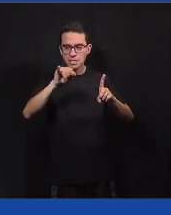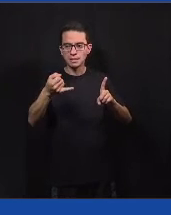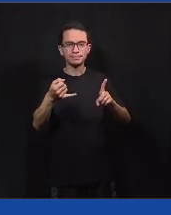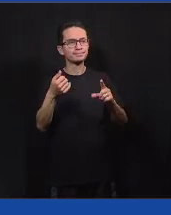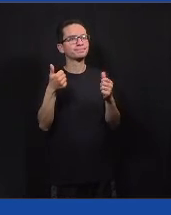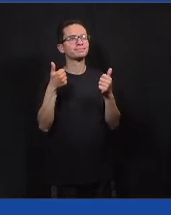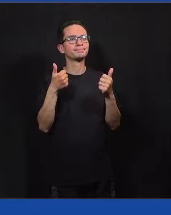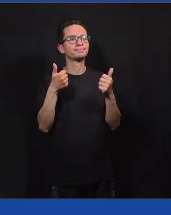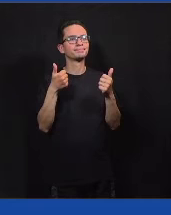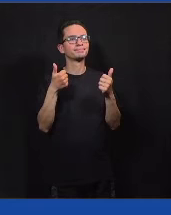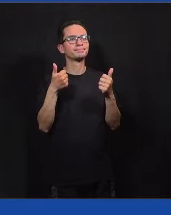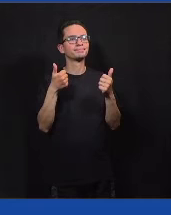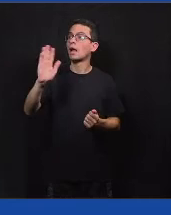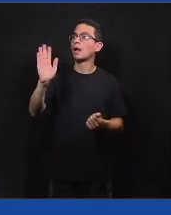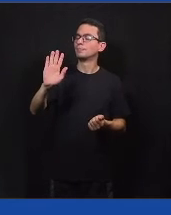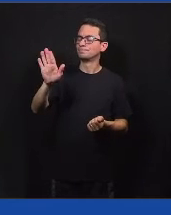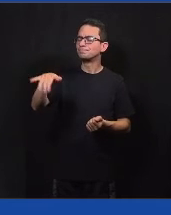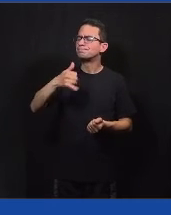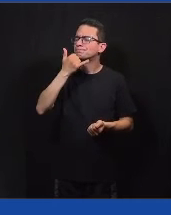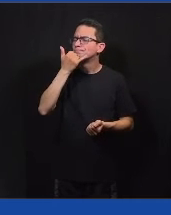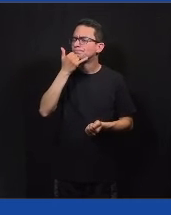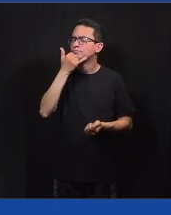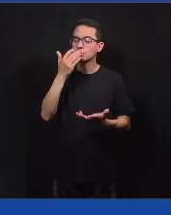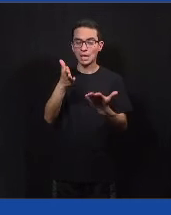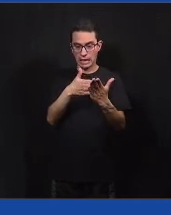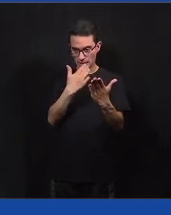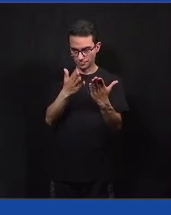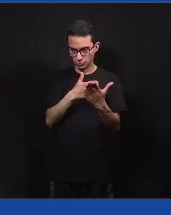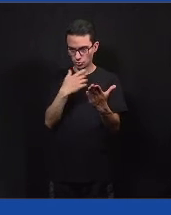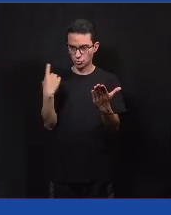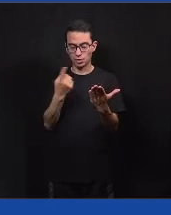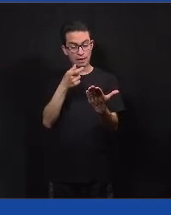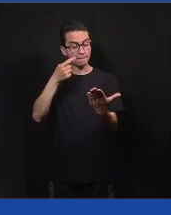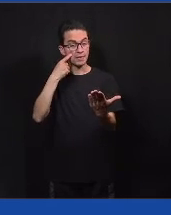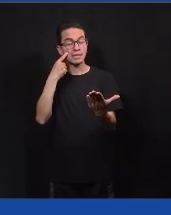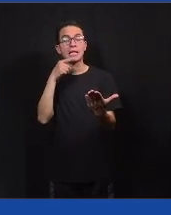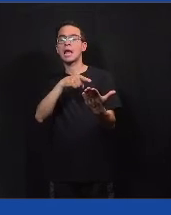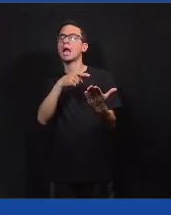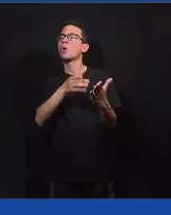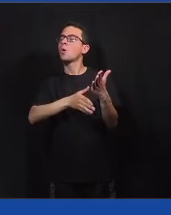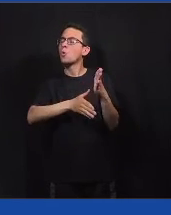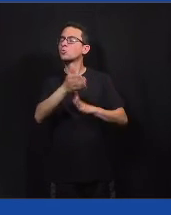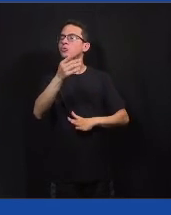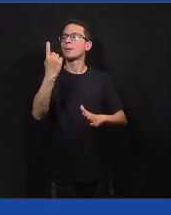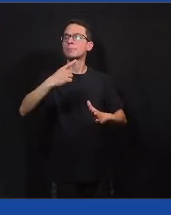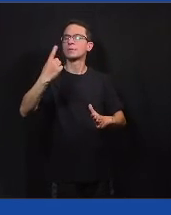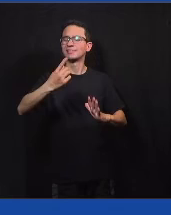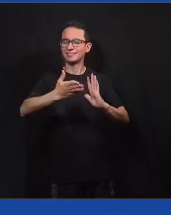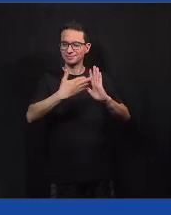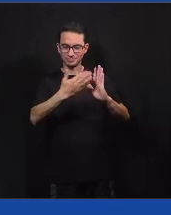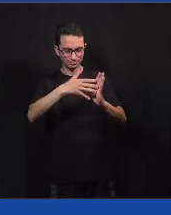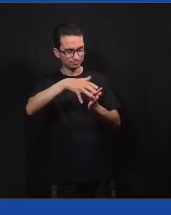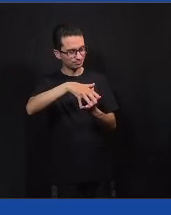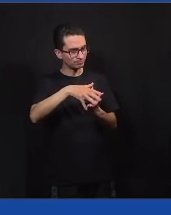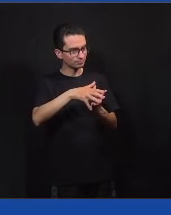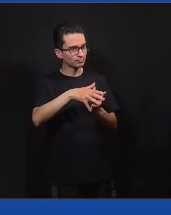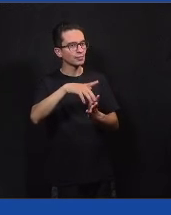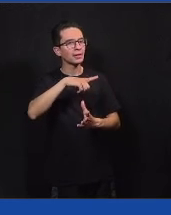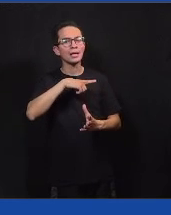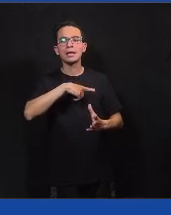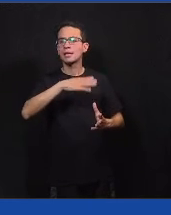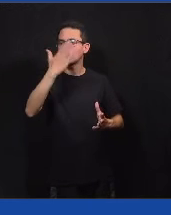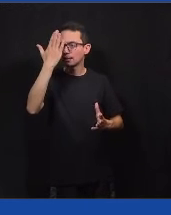E tem uma coisa, a gente tem o livro da primeira consulta que dá um pouco para a gente da noção de